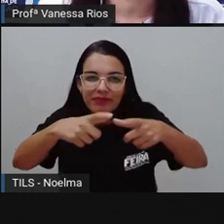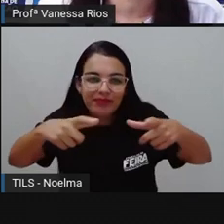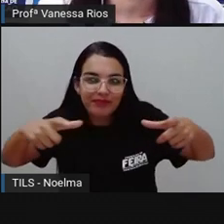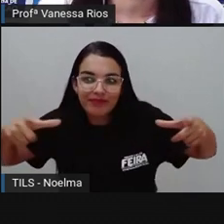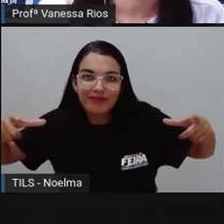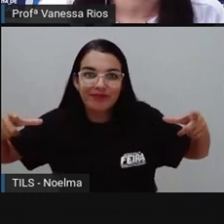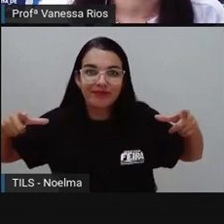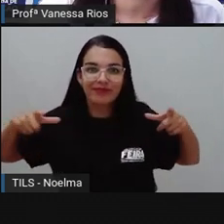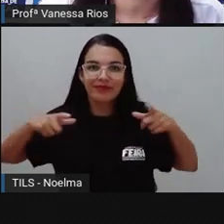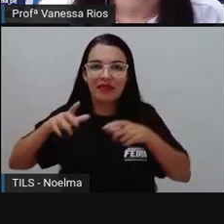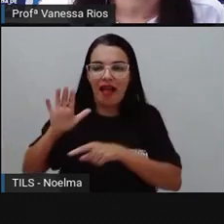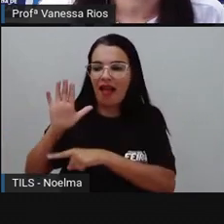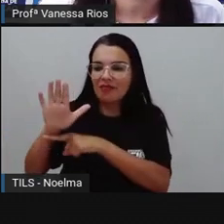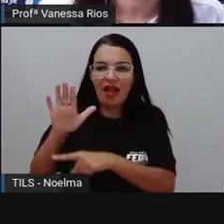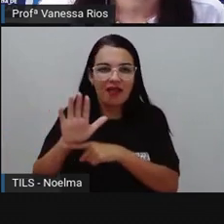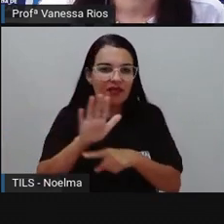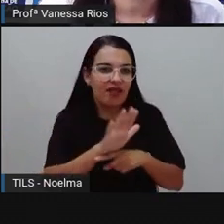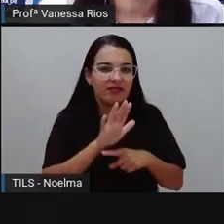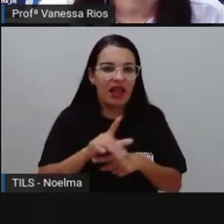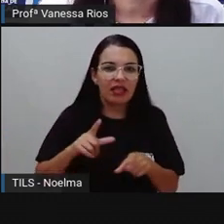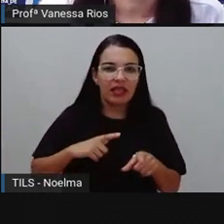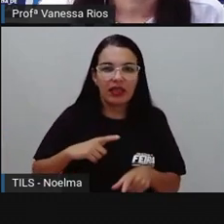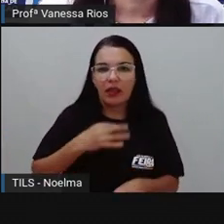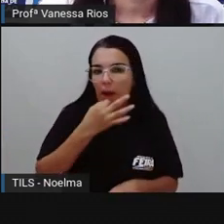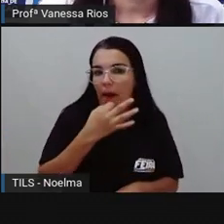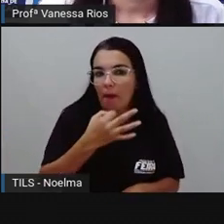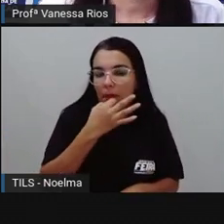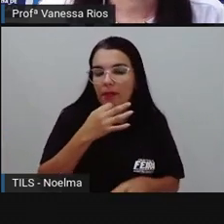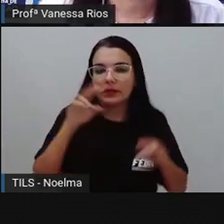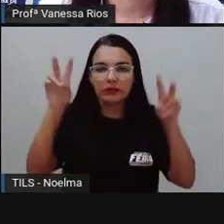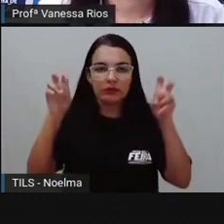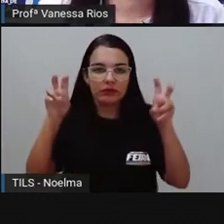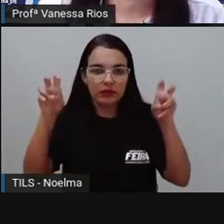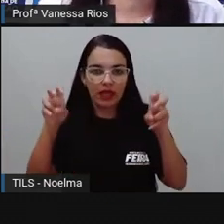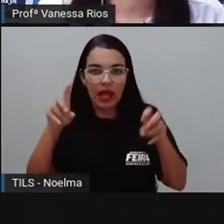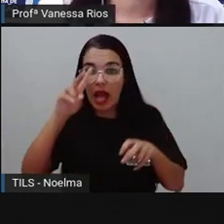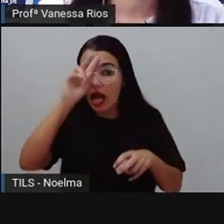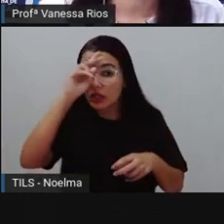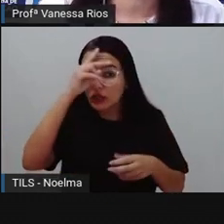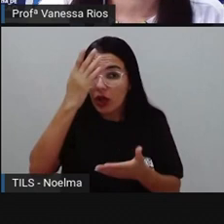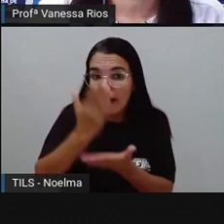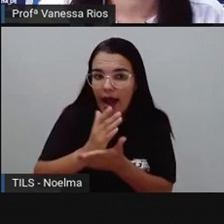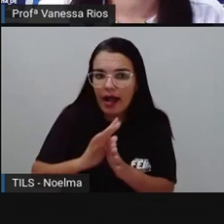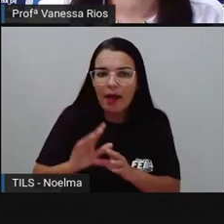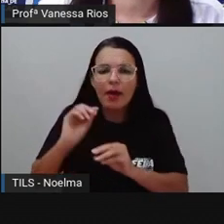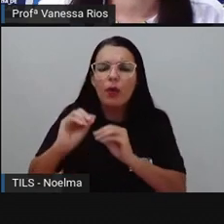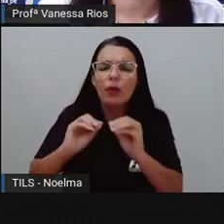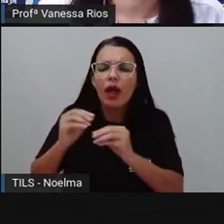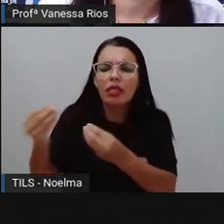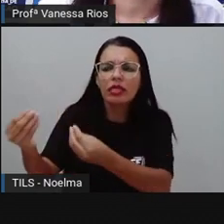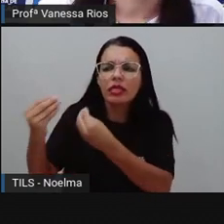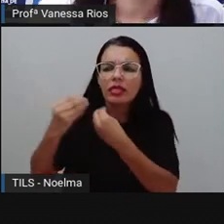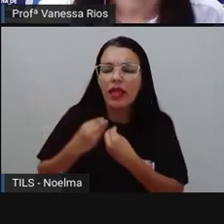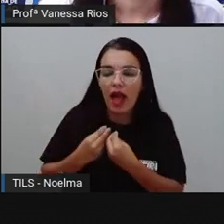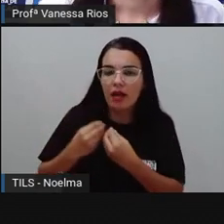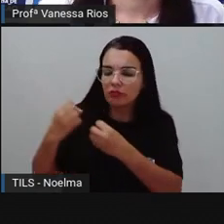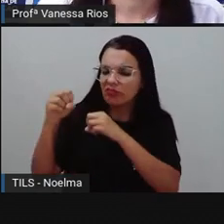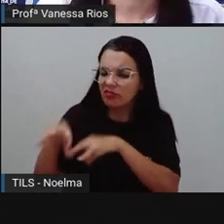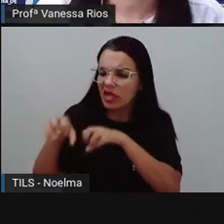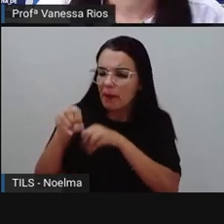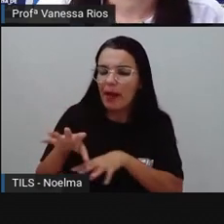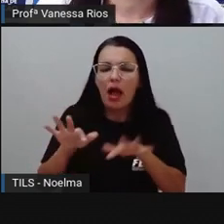falas e argumentos rasos sobre o tempo. A história acaba nos trazendo uma lição de humildade,